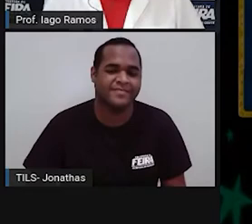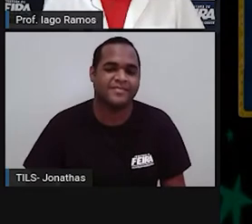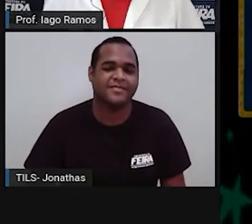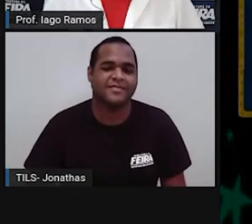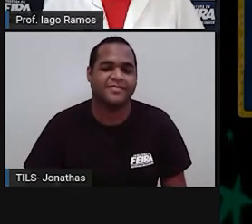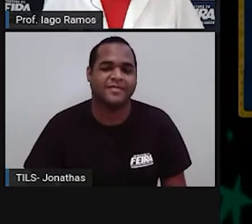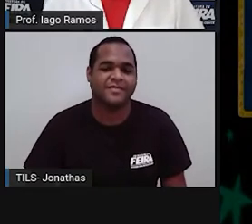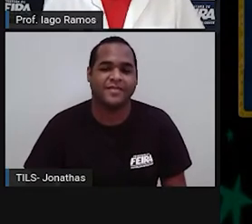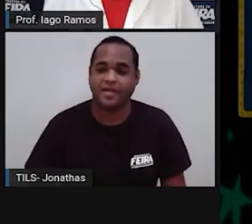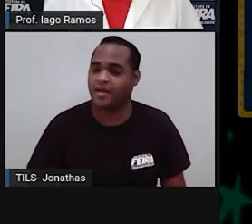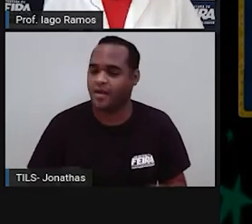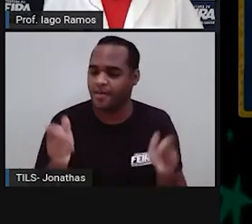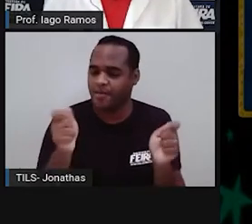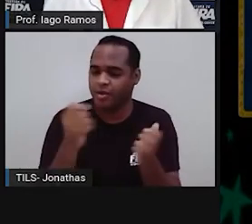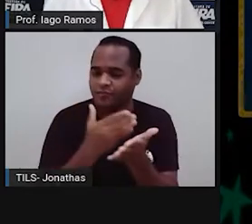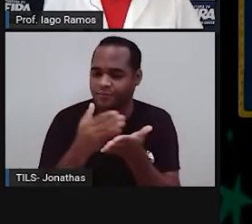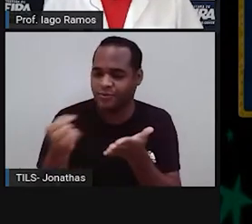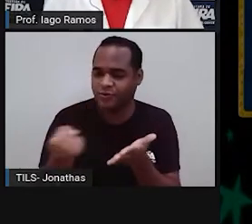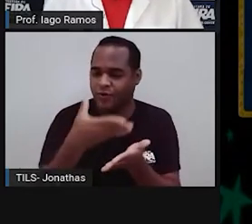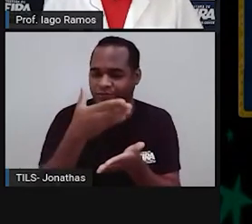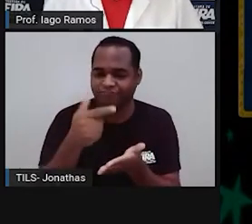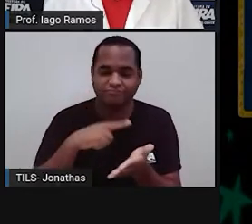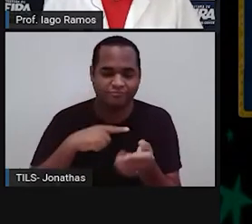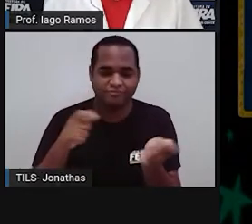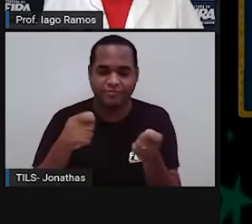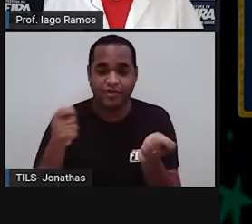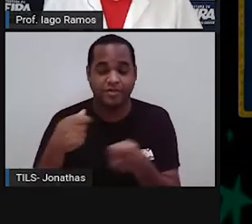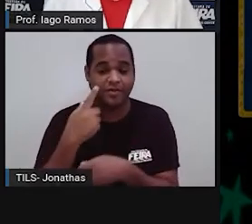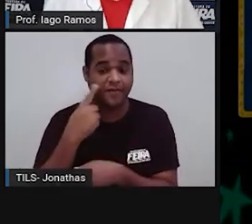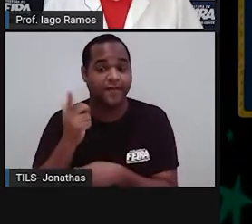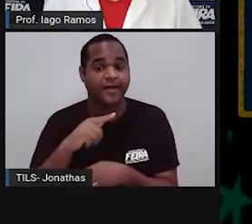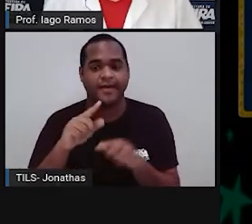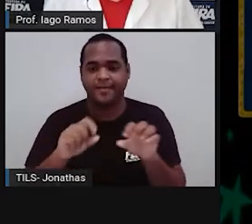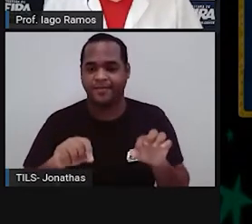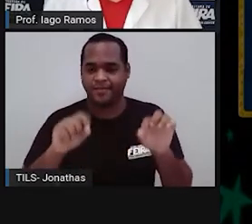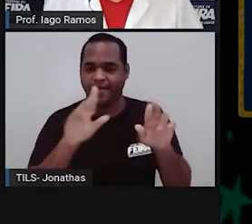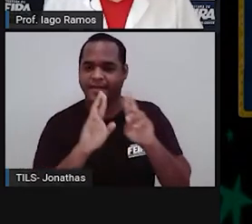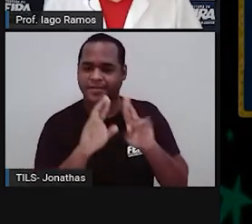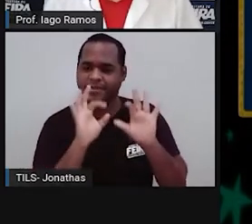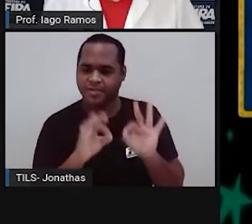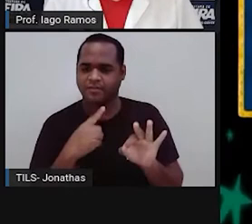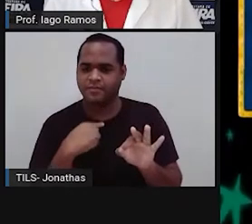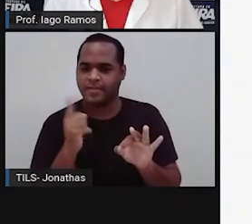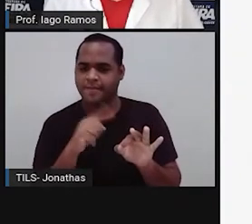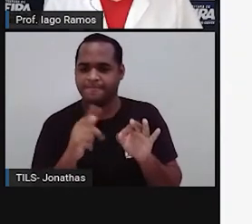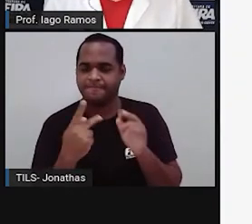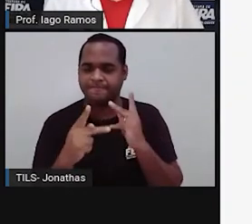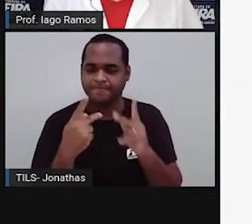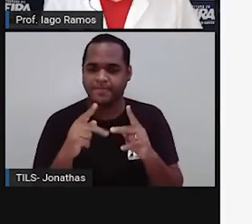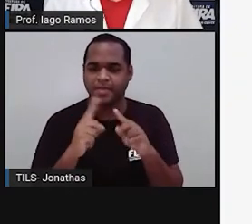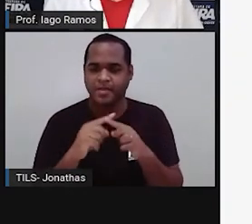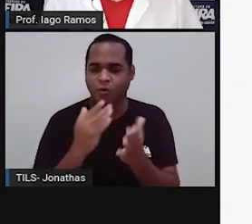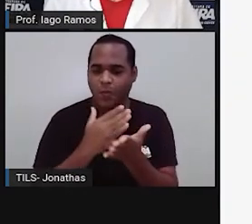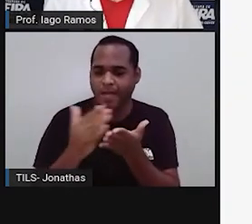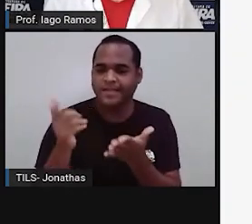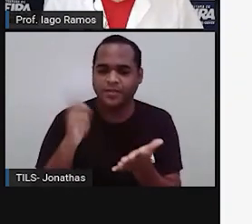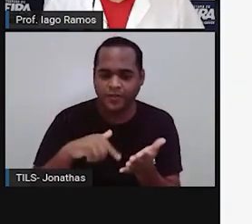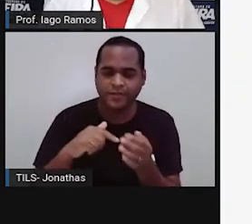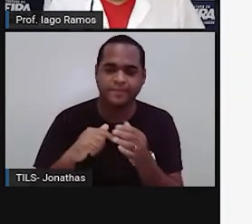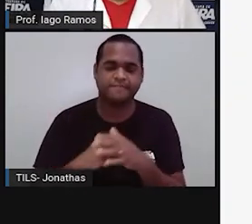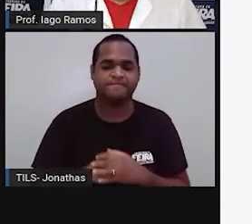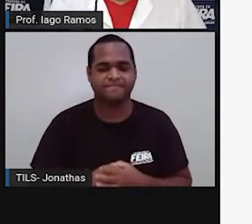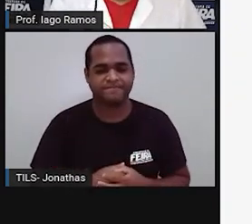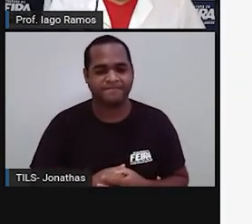Mas, você pode começar de novo. Olha só. Você pode aqui, ó, exibir as respostas que você deu. Começar de novo? Vamos começar de novo.